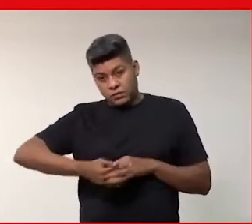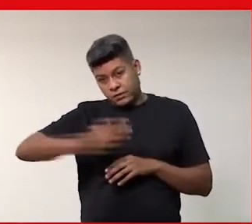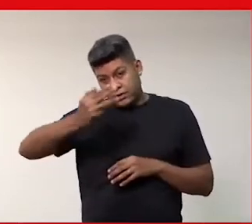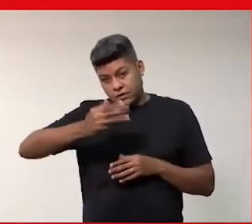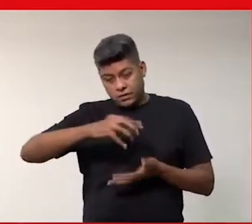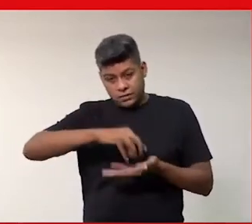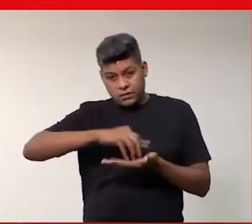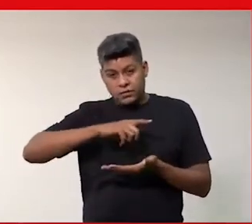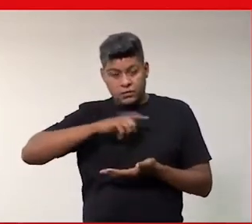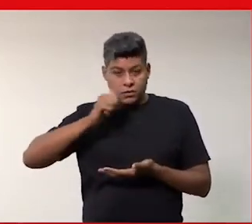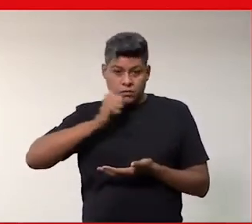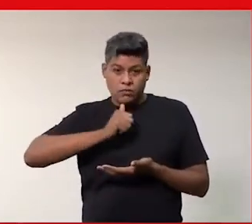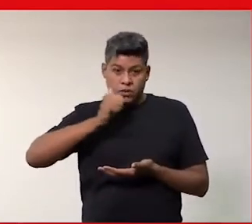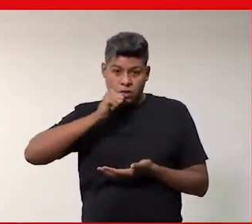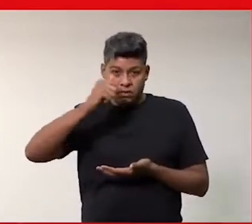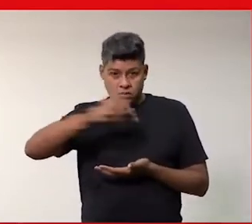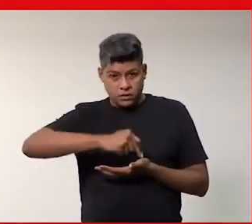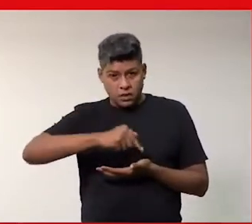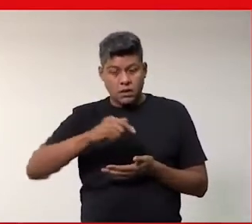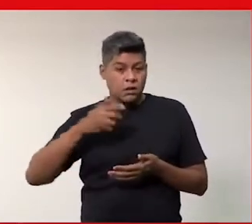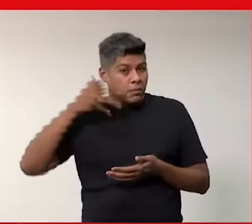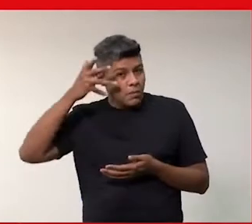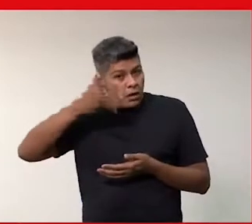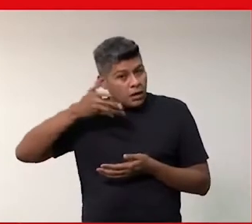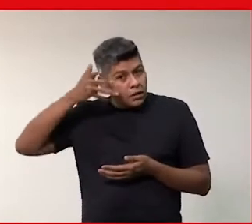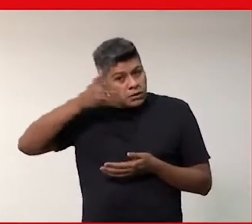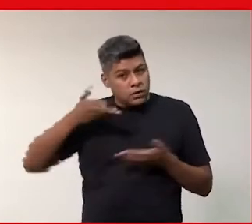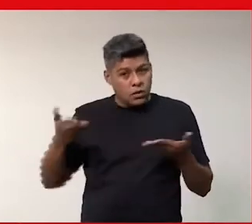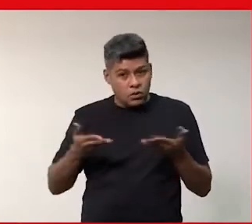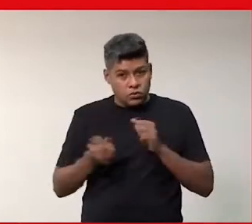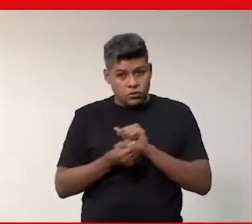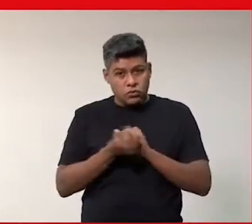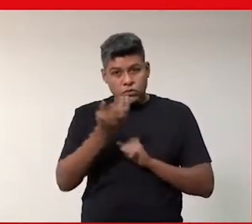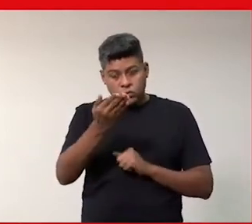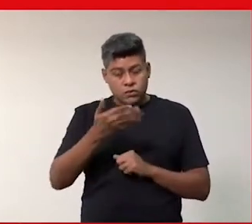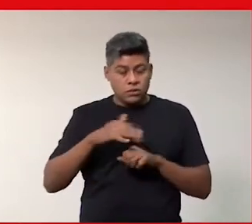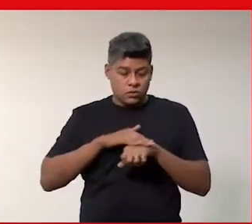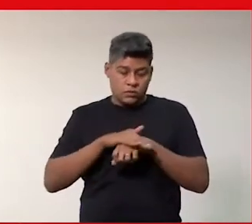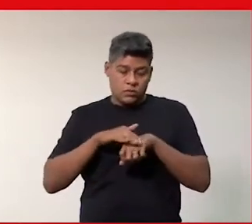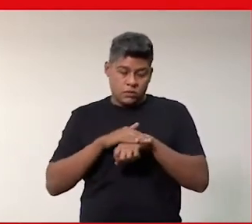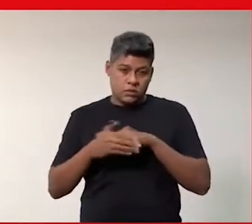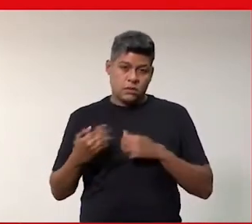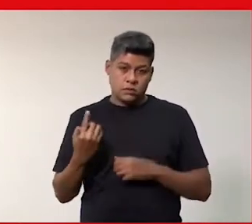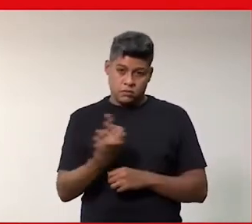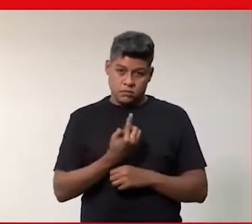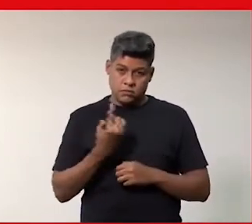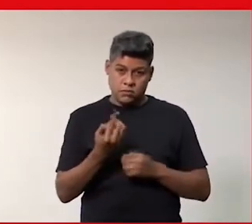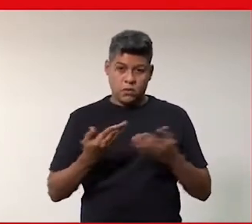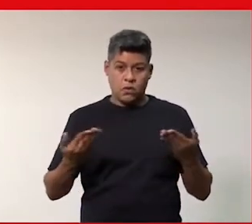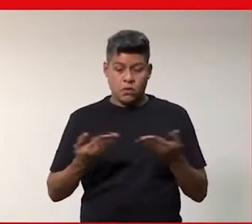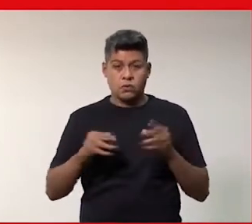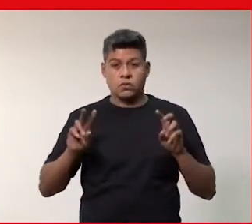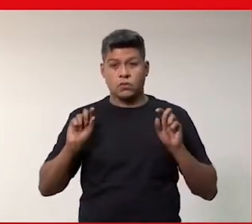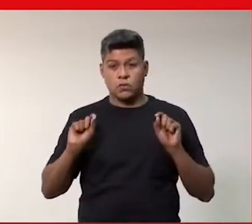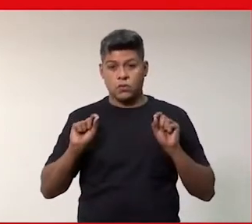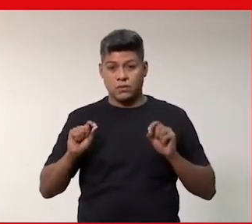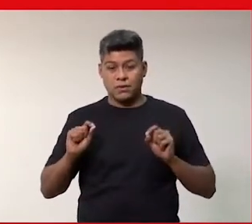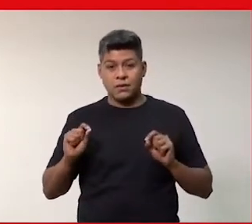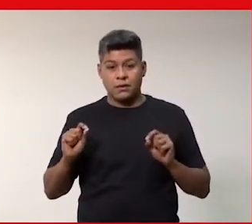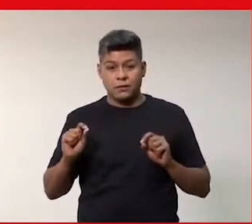gente tem mulheres aqui que vão palestrar hoje com a gente, vão conversar com a gente hoje, né, sobre esses